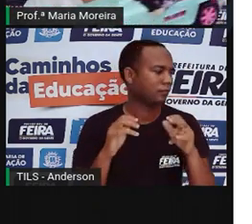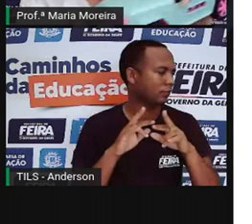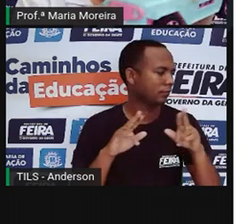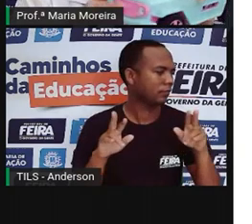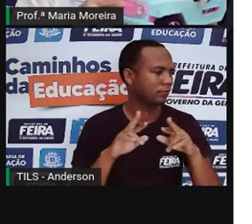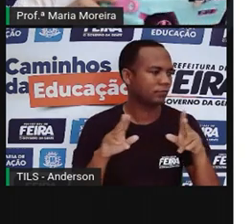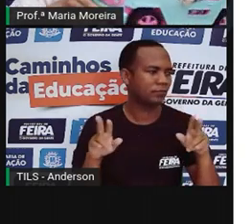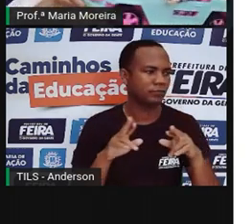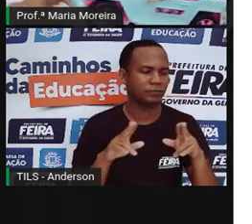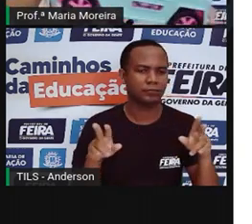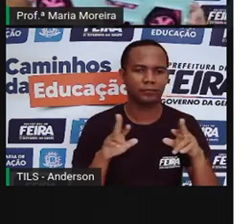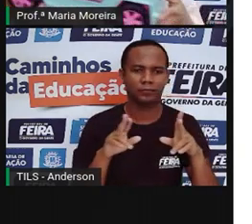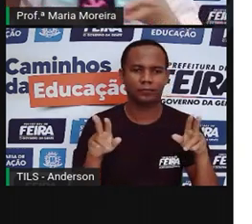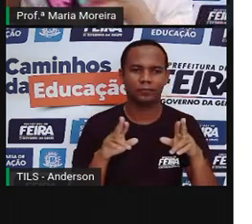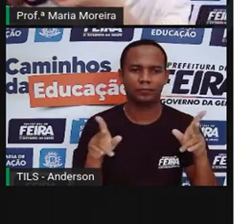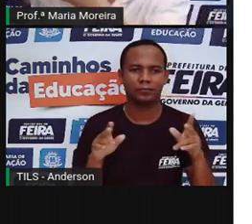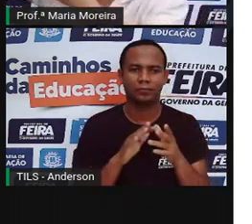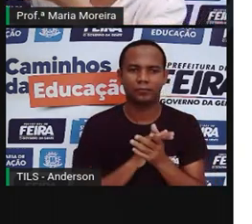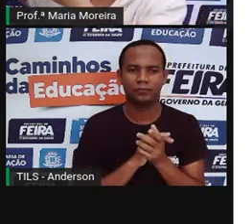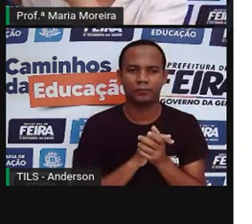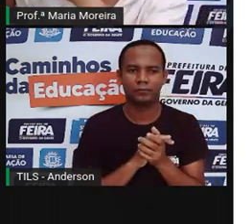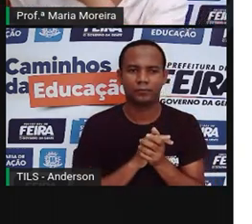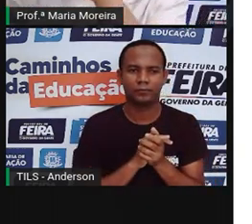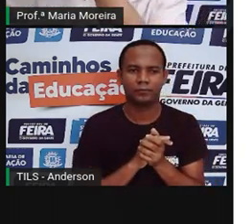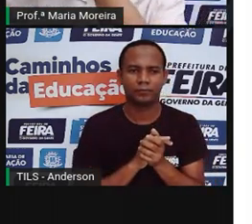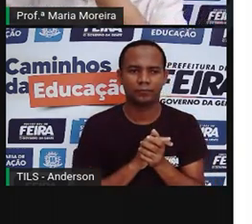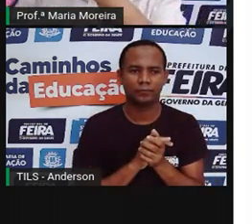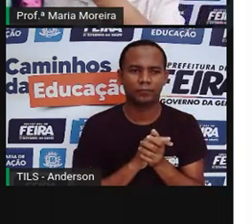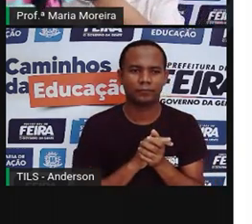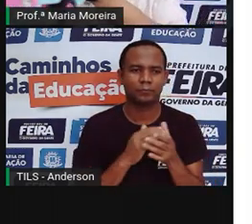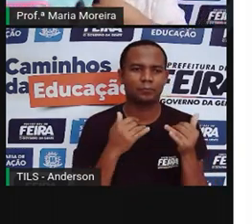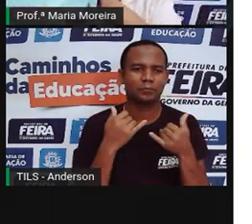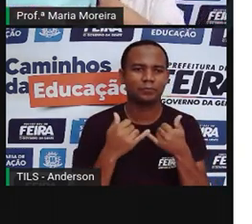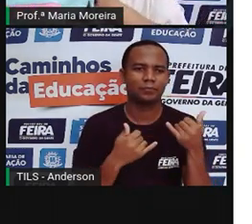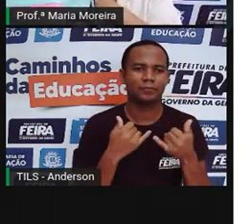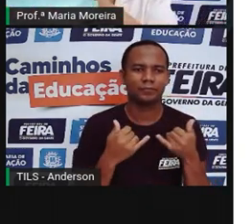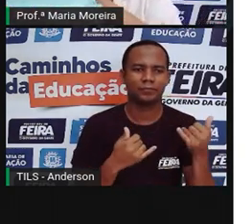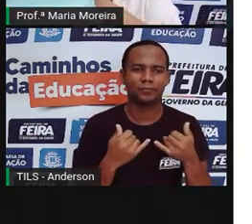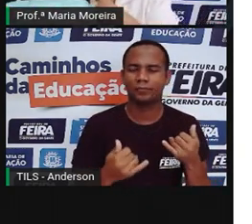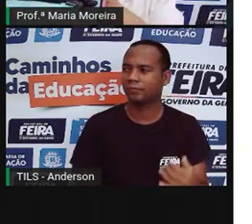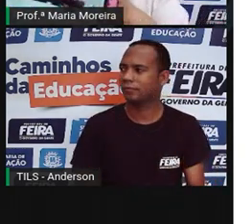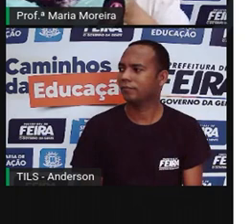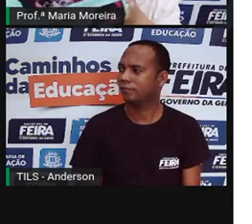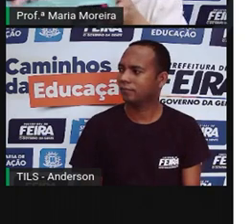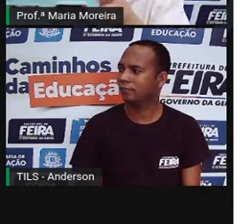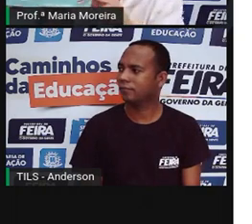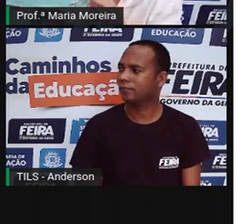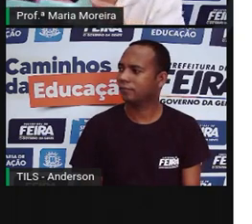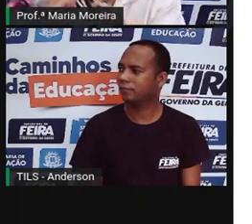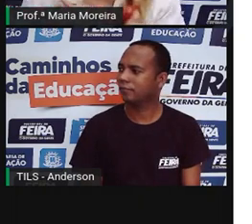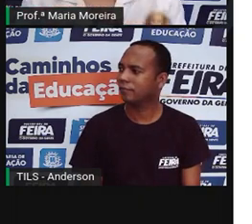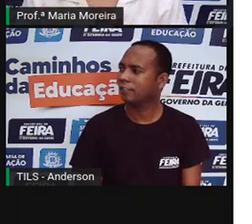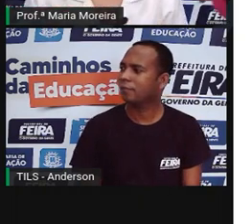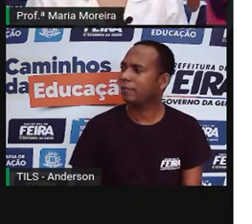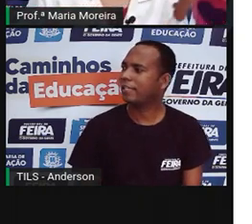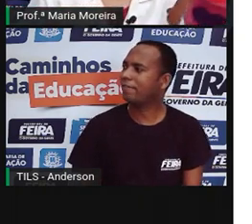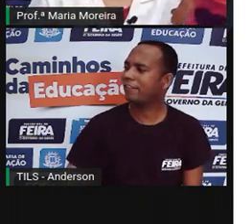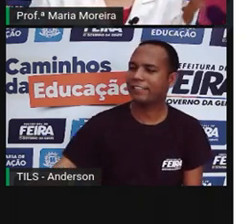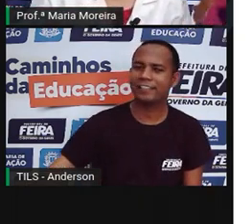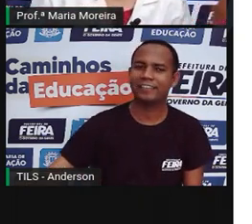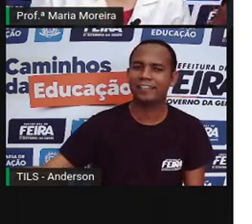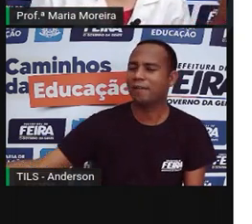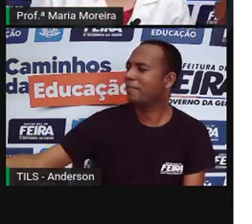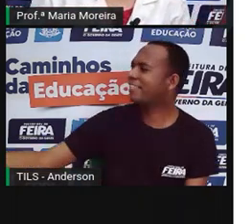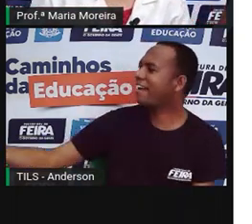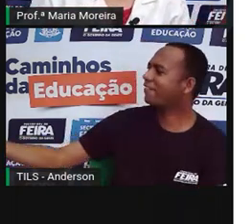Vou de táxi, cê sabe, tava morrendo de saudade. Ó,